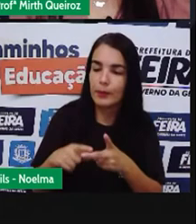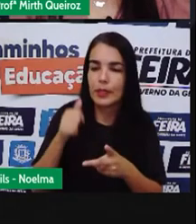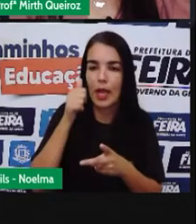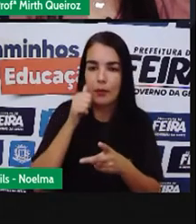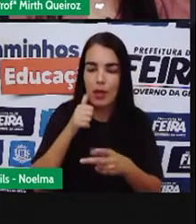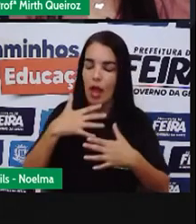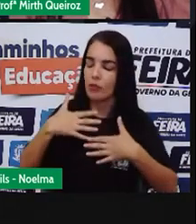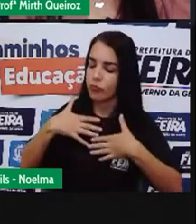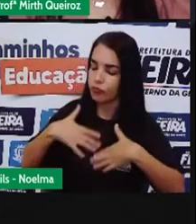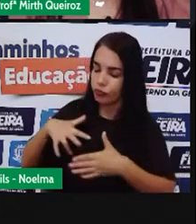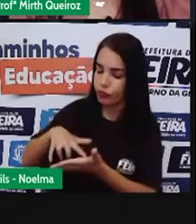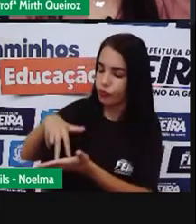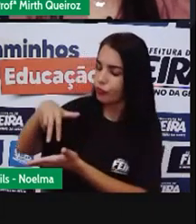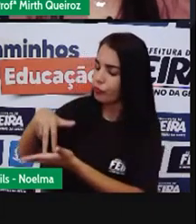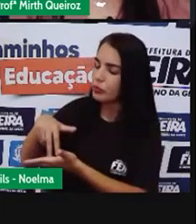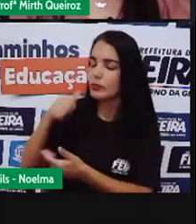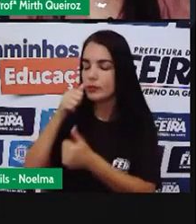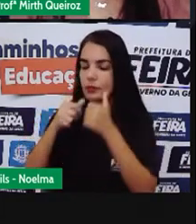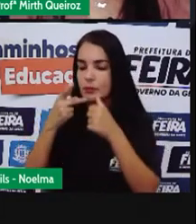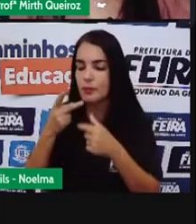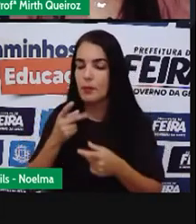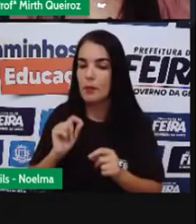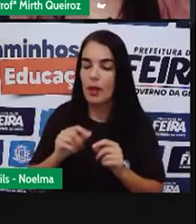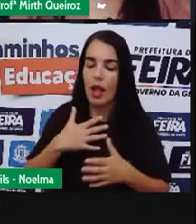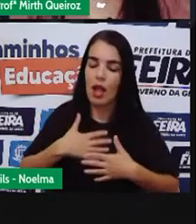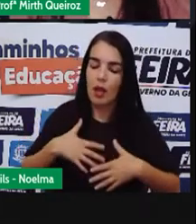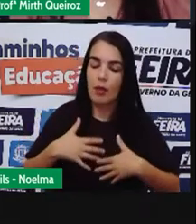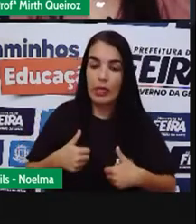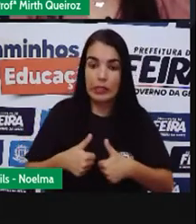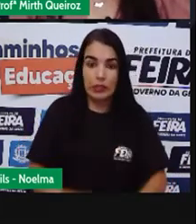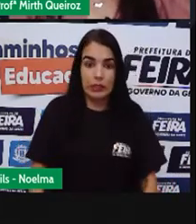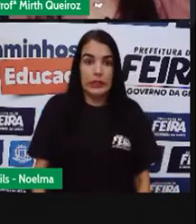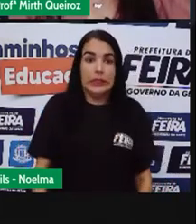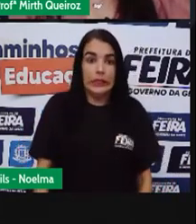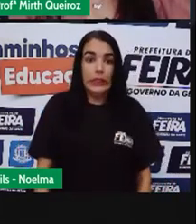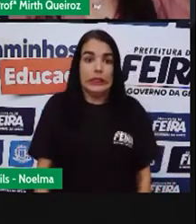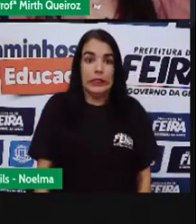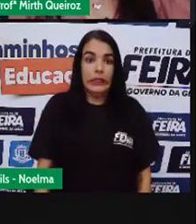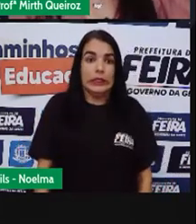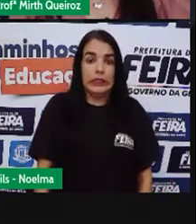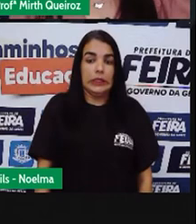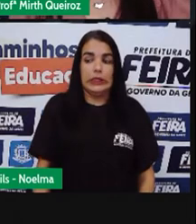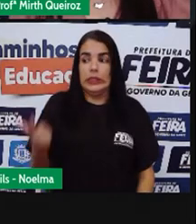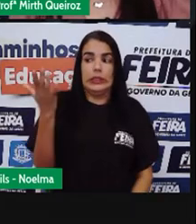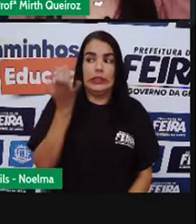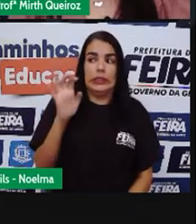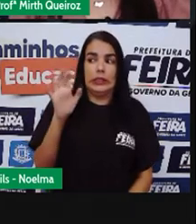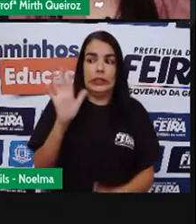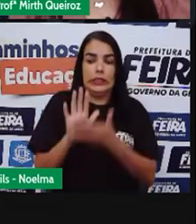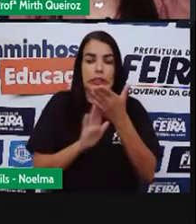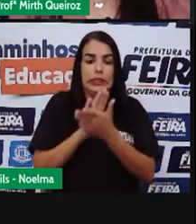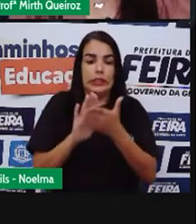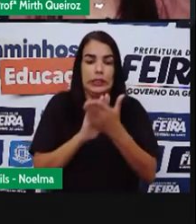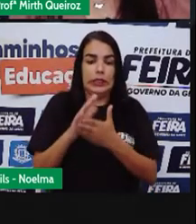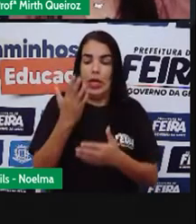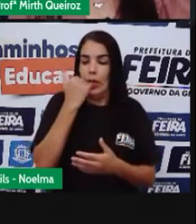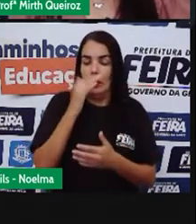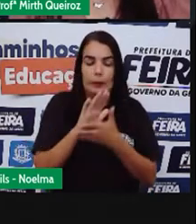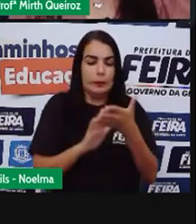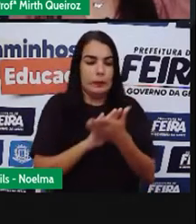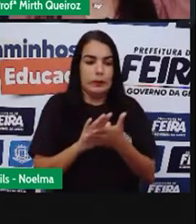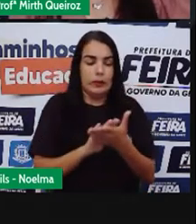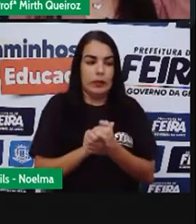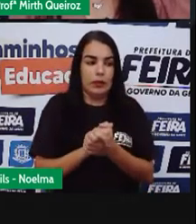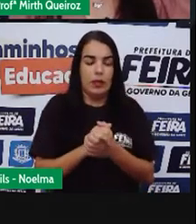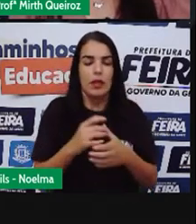conseguem acalmá-lo. Ele fica rígido na cadeira, recusa tudo o que lhe é oferecido. Não quero almoço.